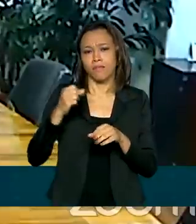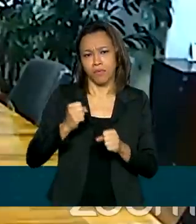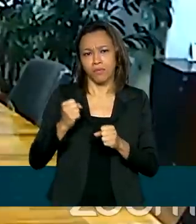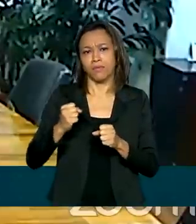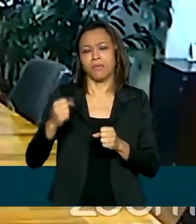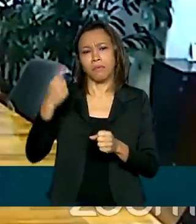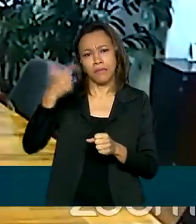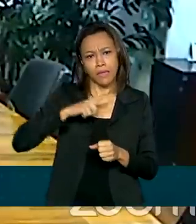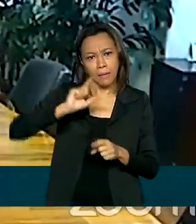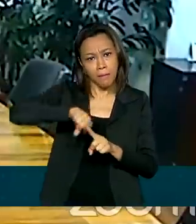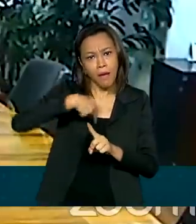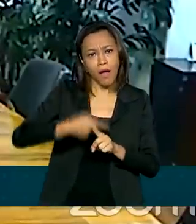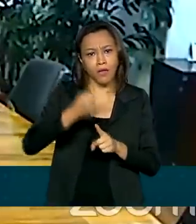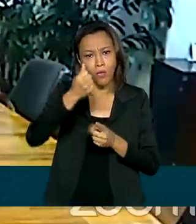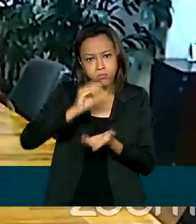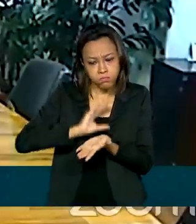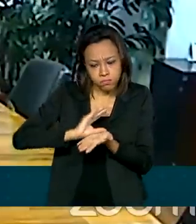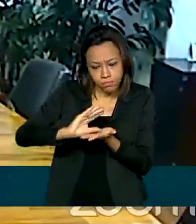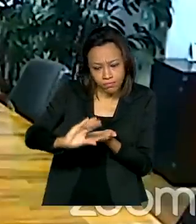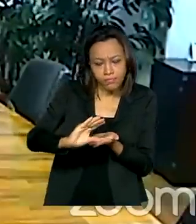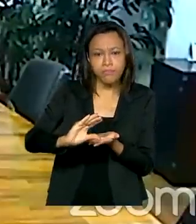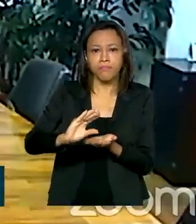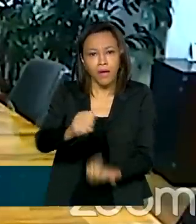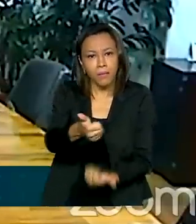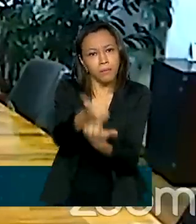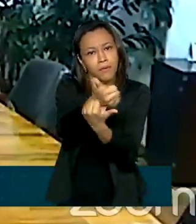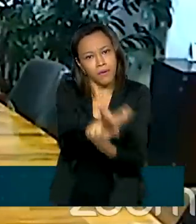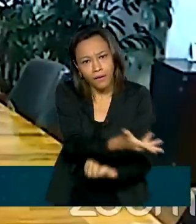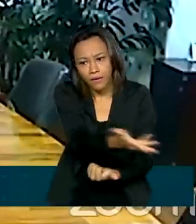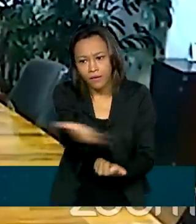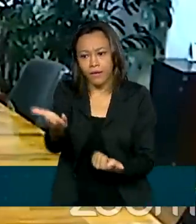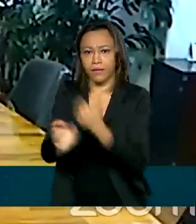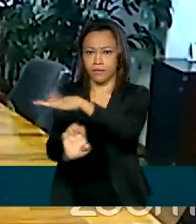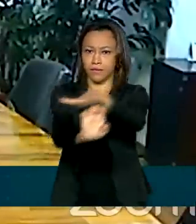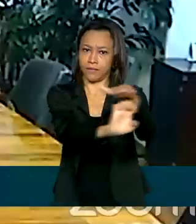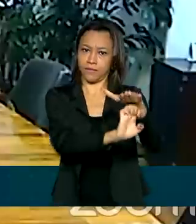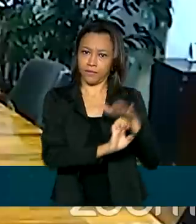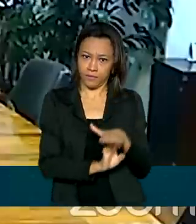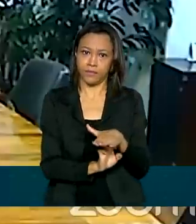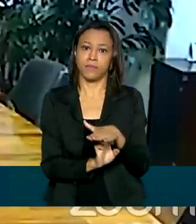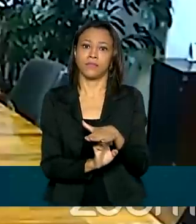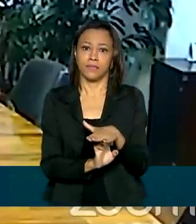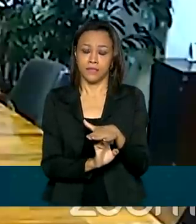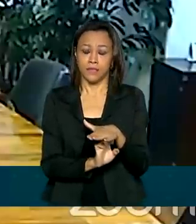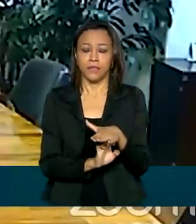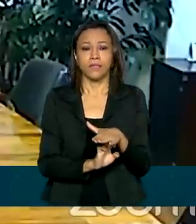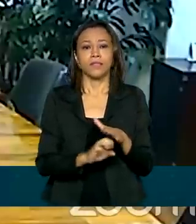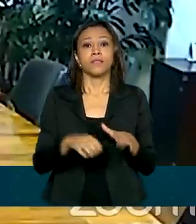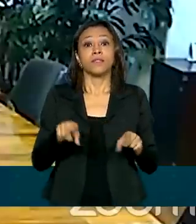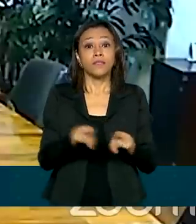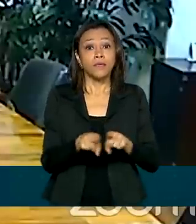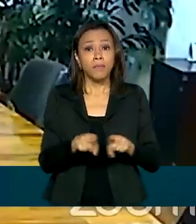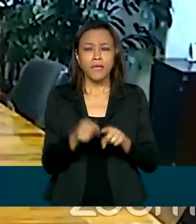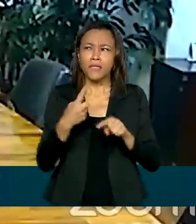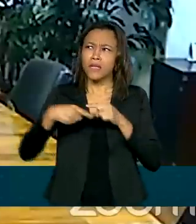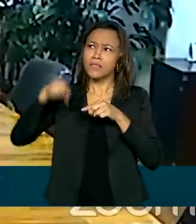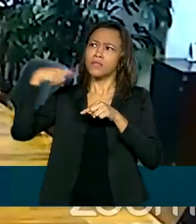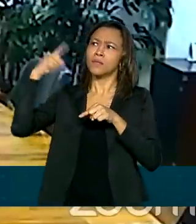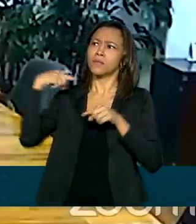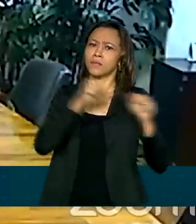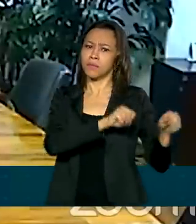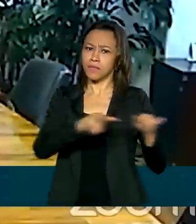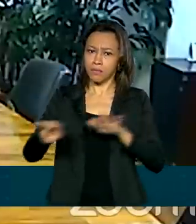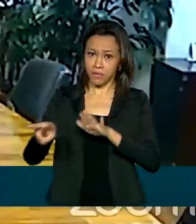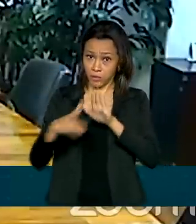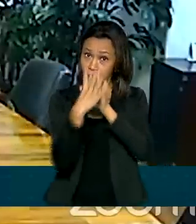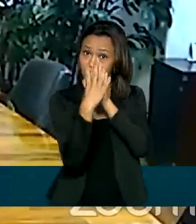recursos. E que nós acreditamos que, dado o ritmo de concessões nas últimas semanas, que isso